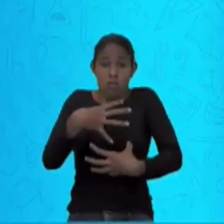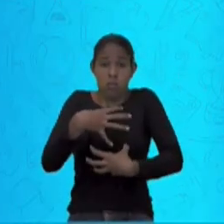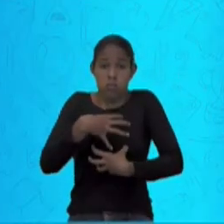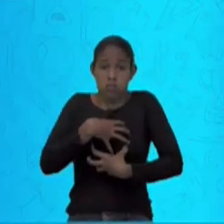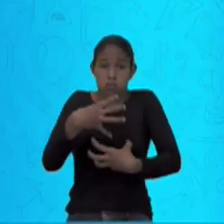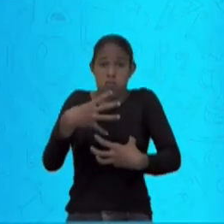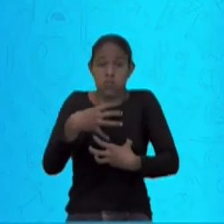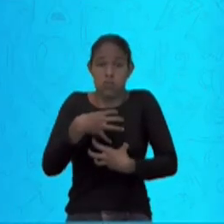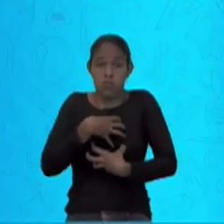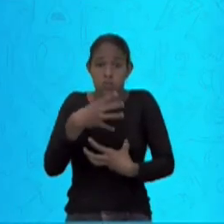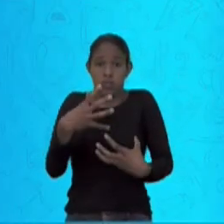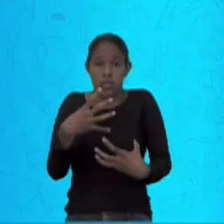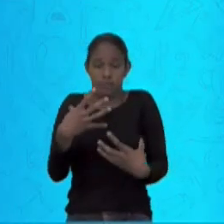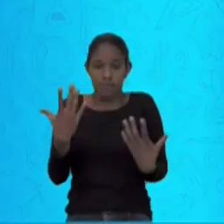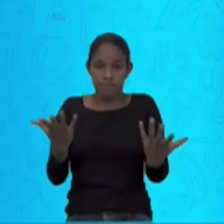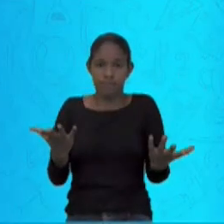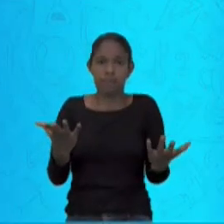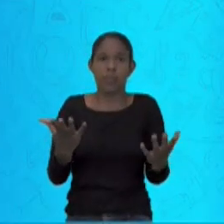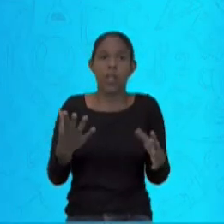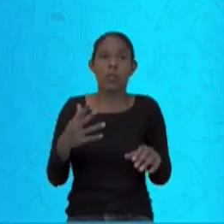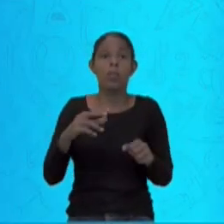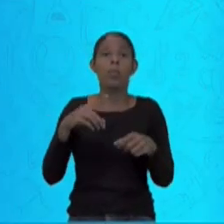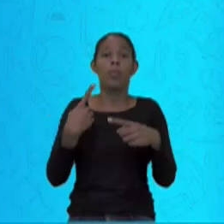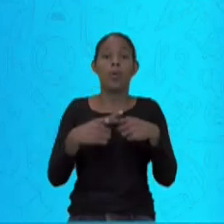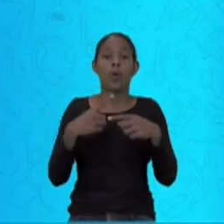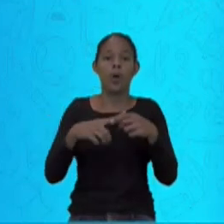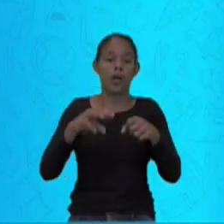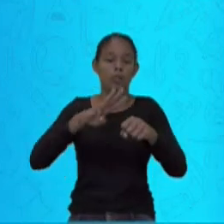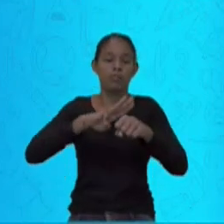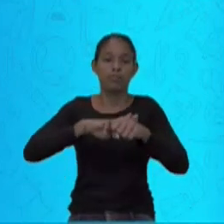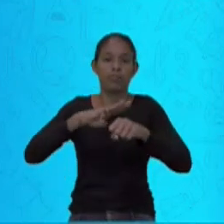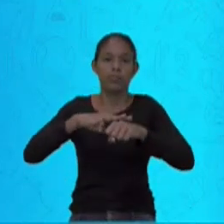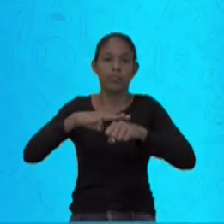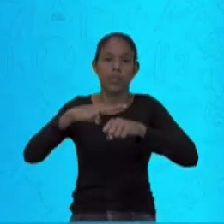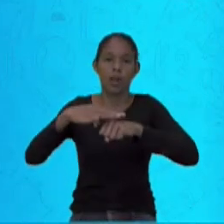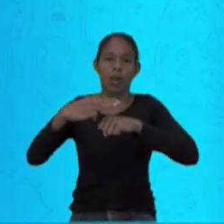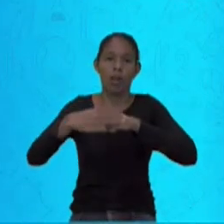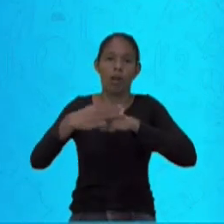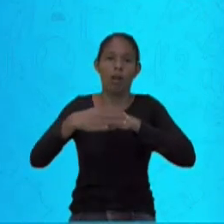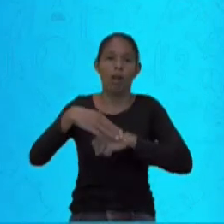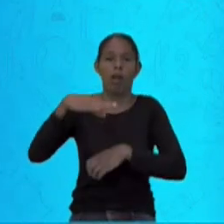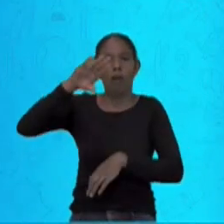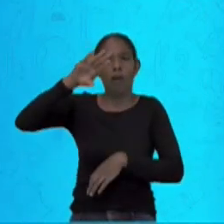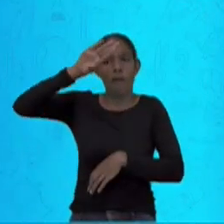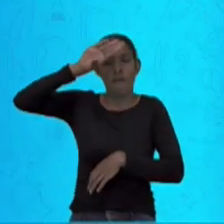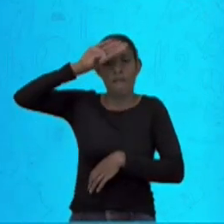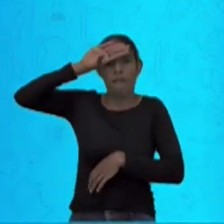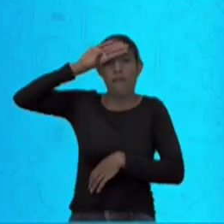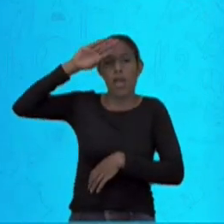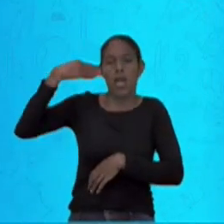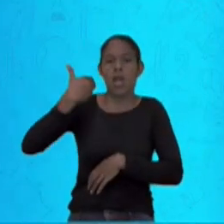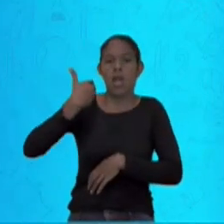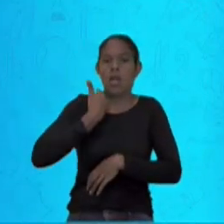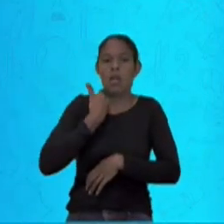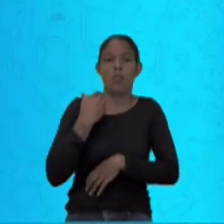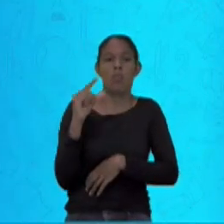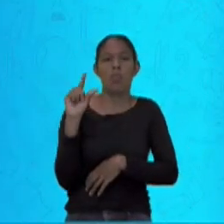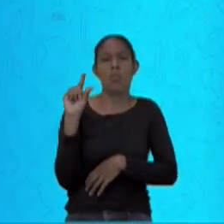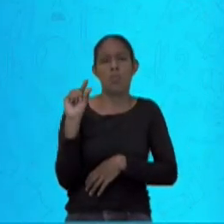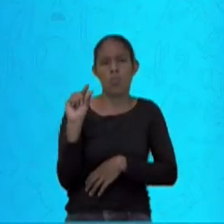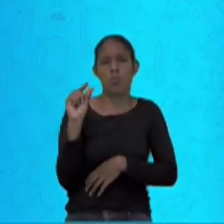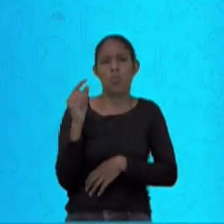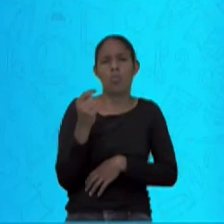A chikungunya não vai dar um período de febre tão alto quanto o da dengue. Então, uma coisa que já diferencia uma